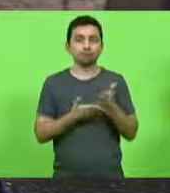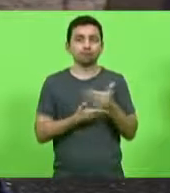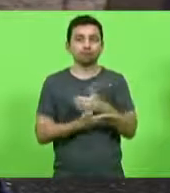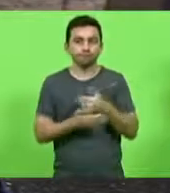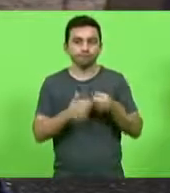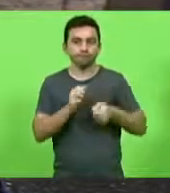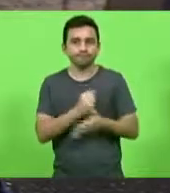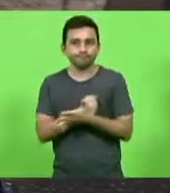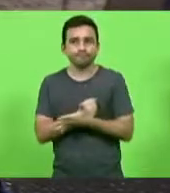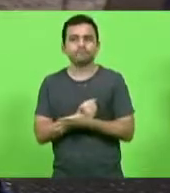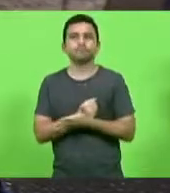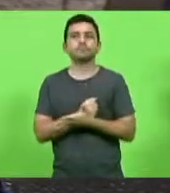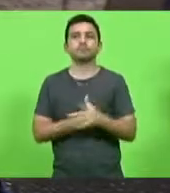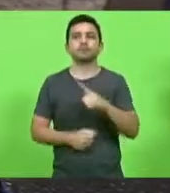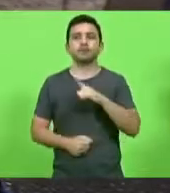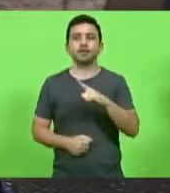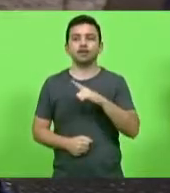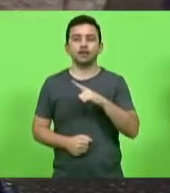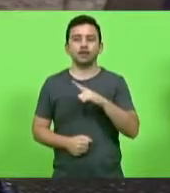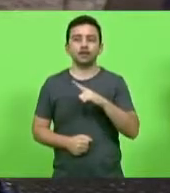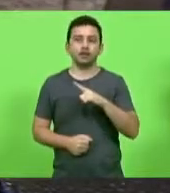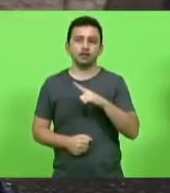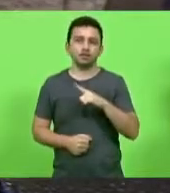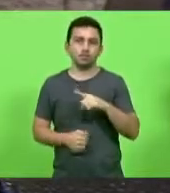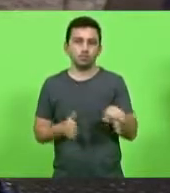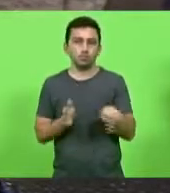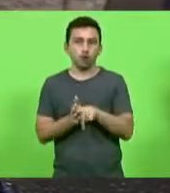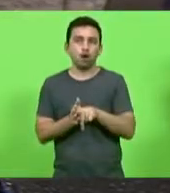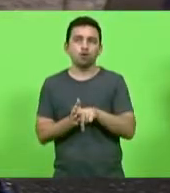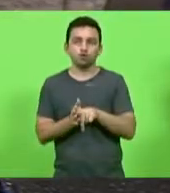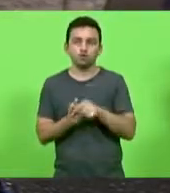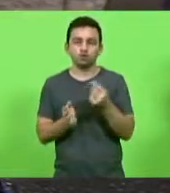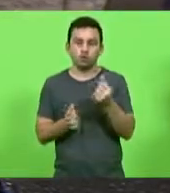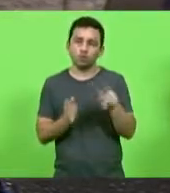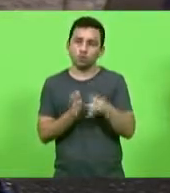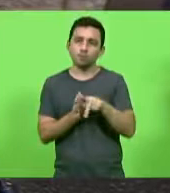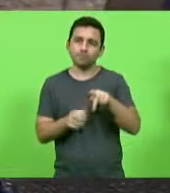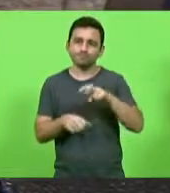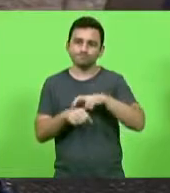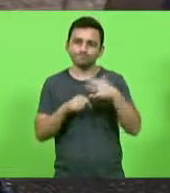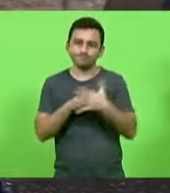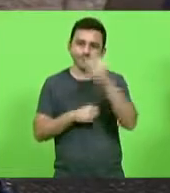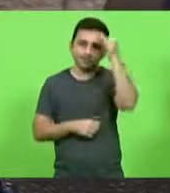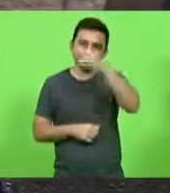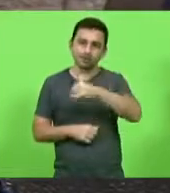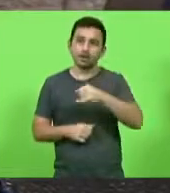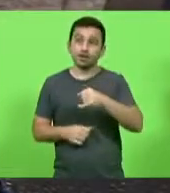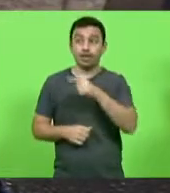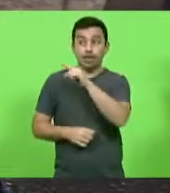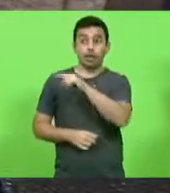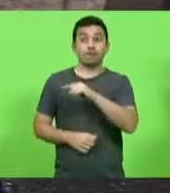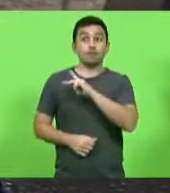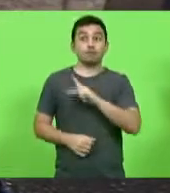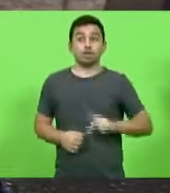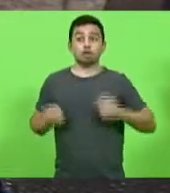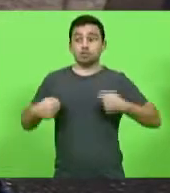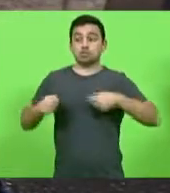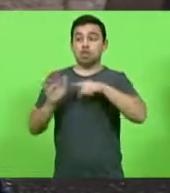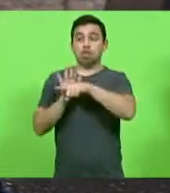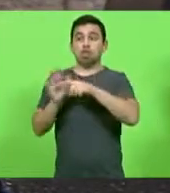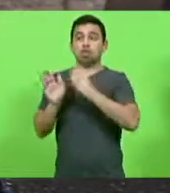desviou recurso do combate à pandemia. E é o presidente que tem que ser investigado.